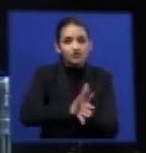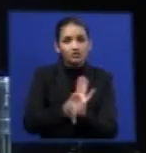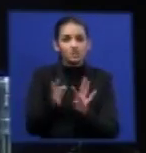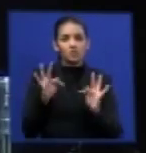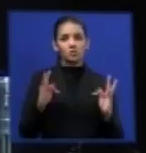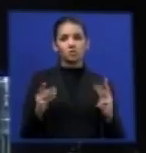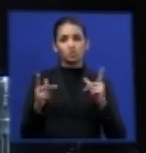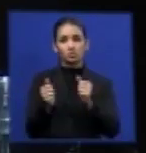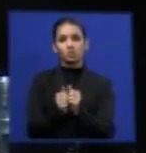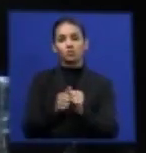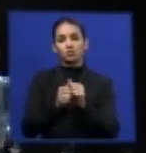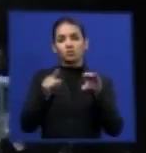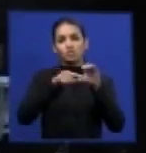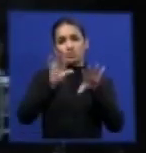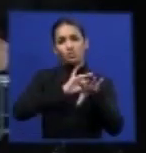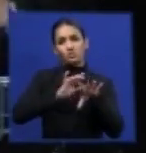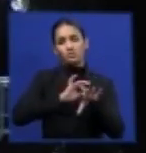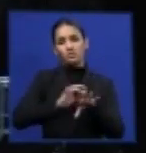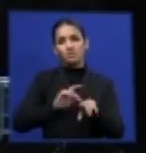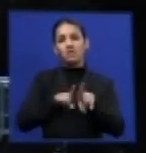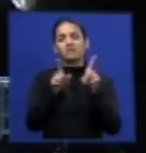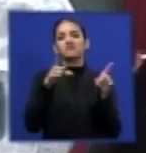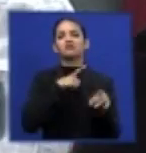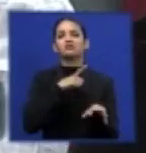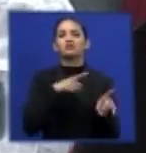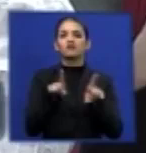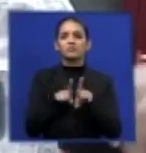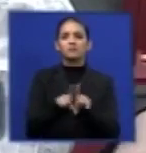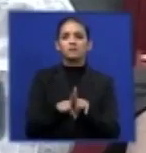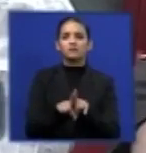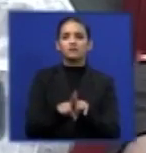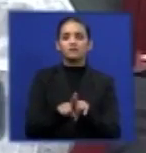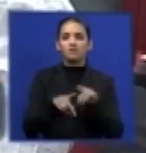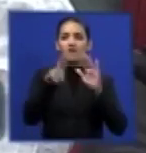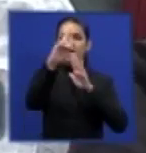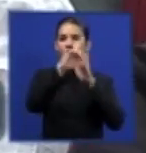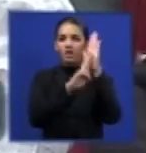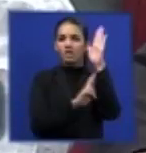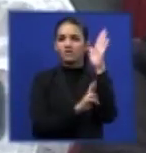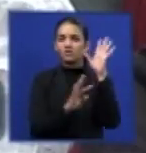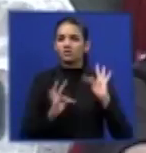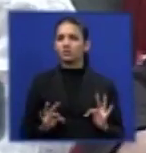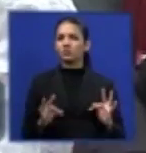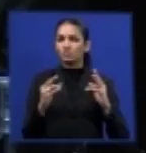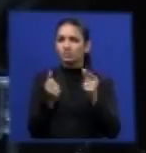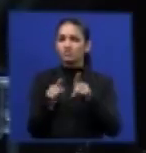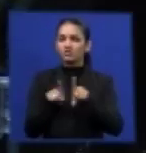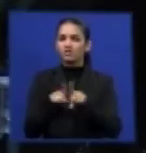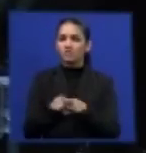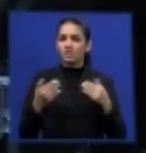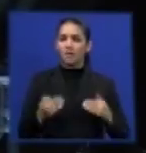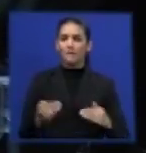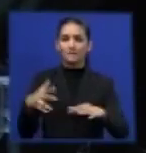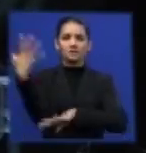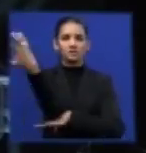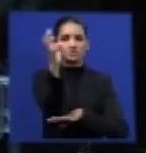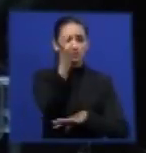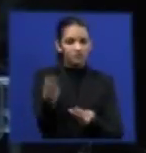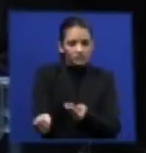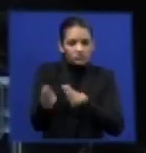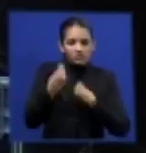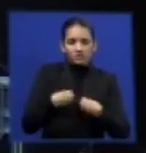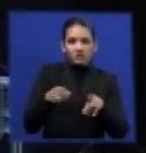Então, eu tenho aqui, senhores ministros, o relatório completo, passado pelo Ministério do Meio Ambiente,